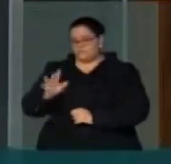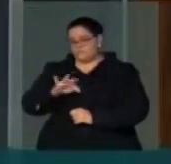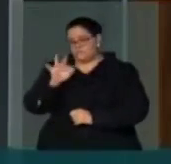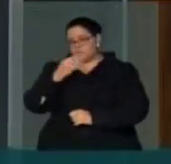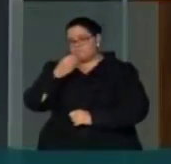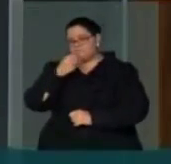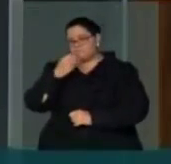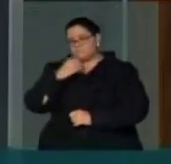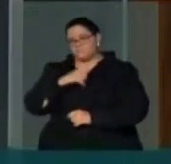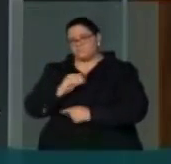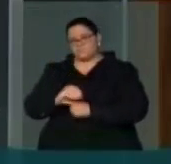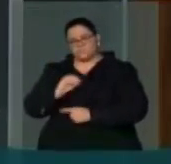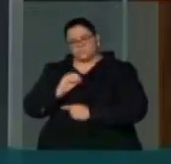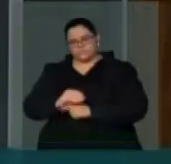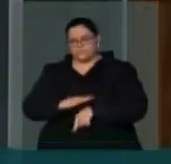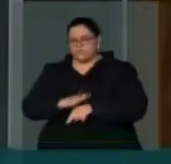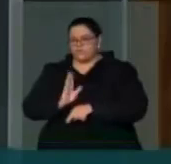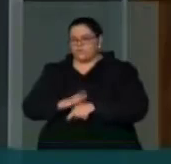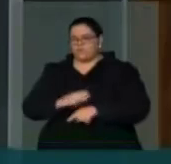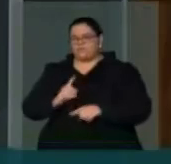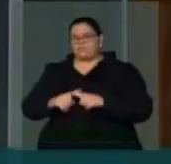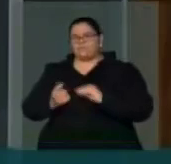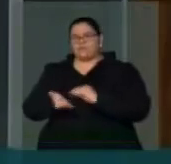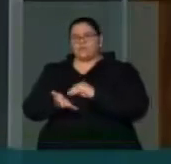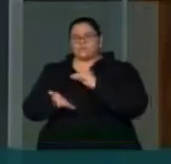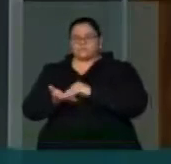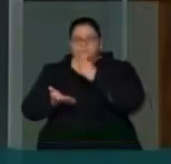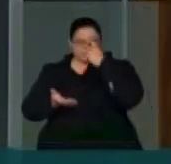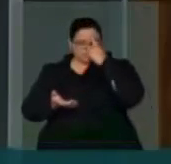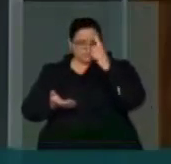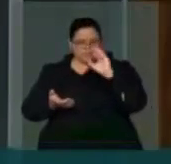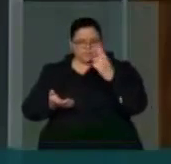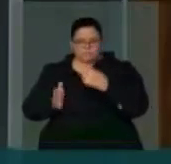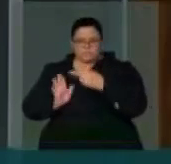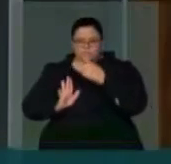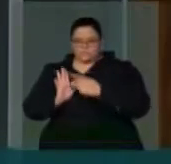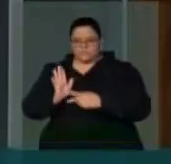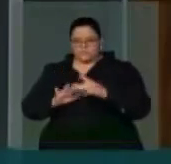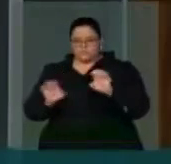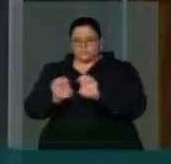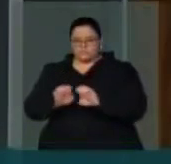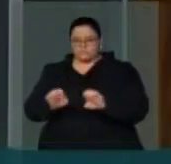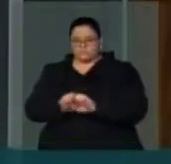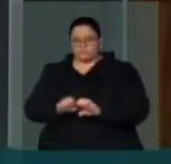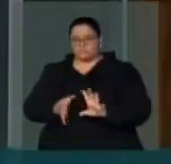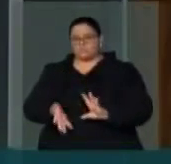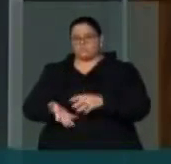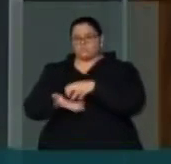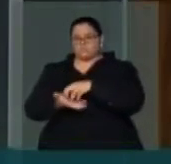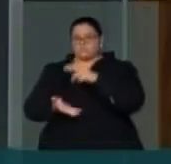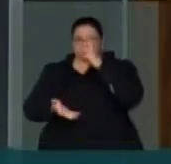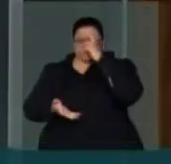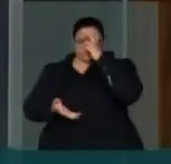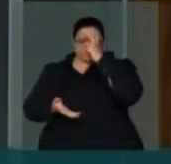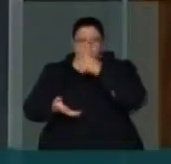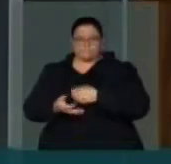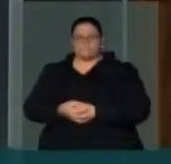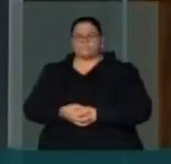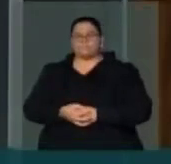padecendo da falta de ideias e projetos estruturantes no setor da cultura. No ranking